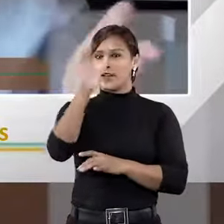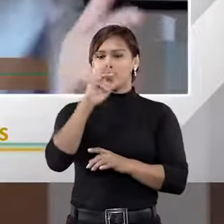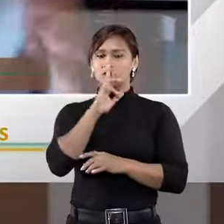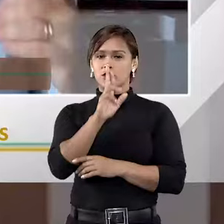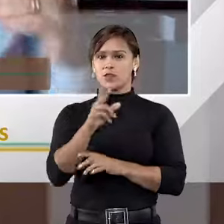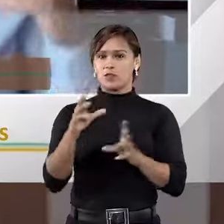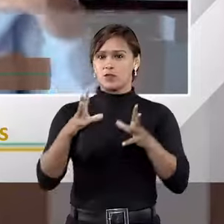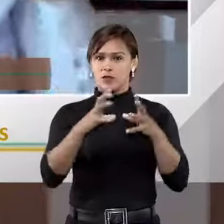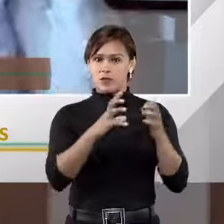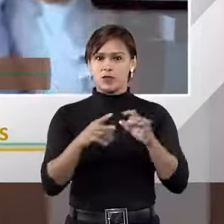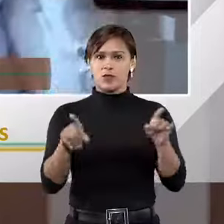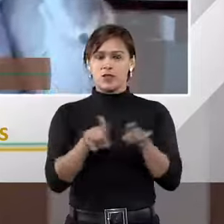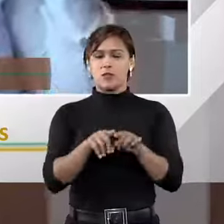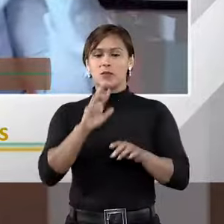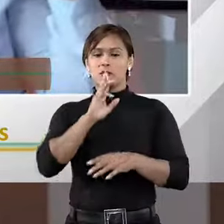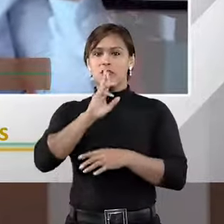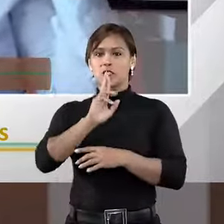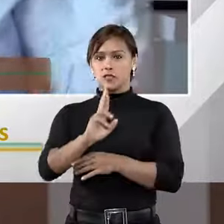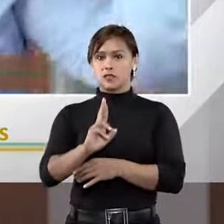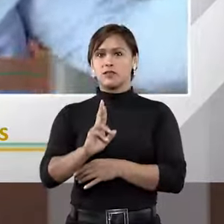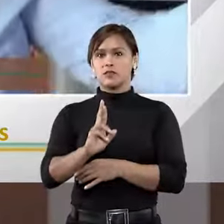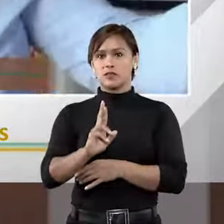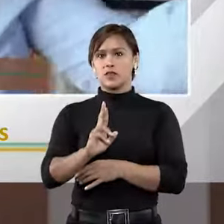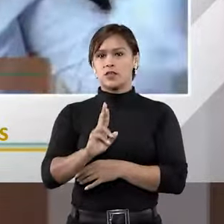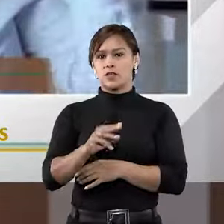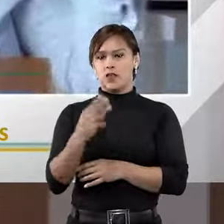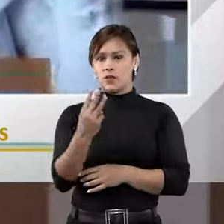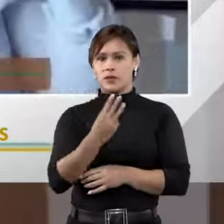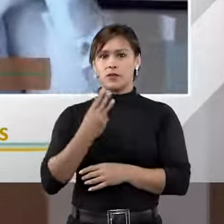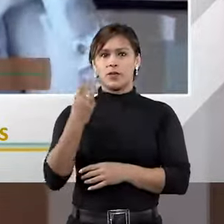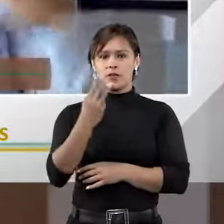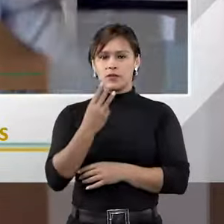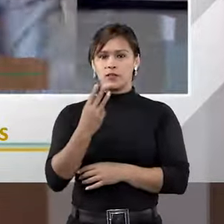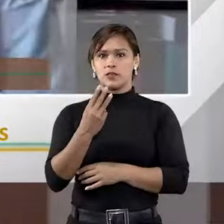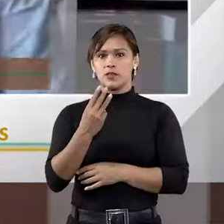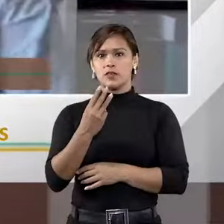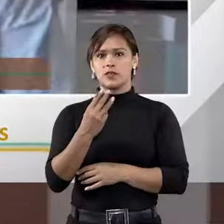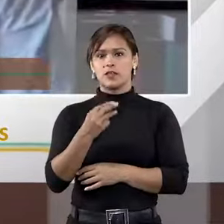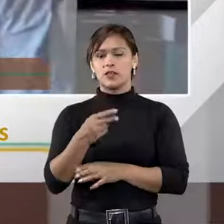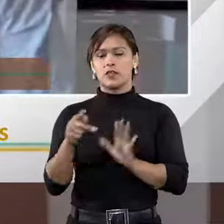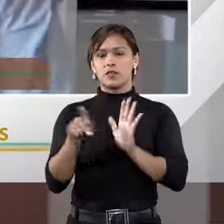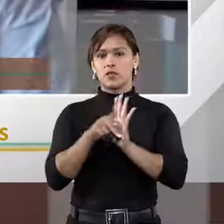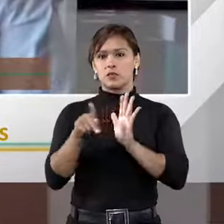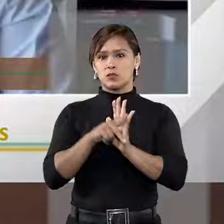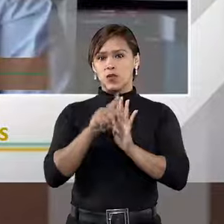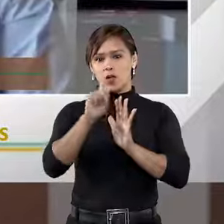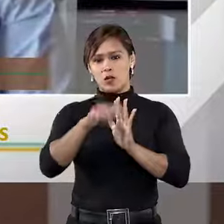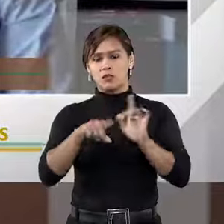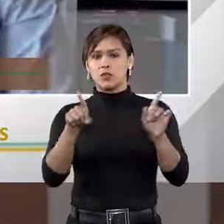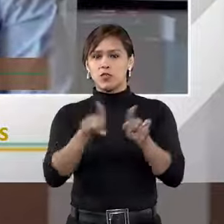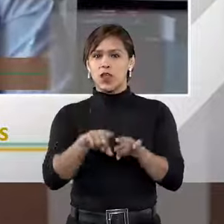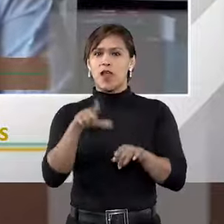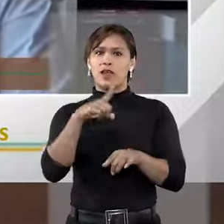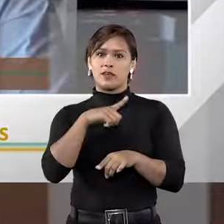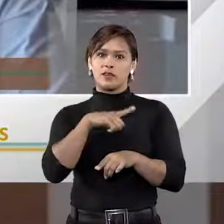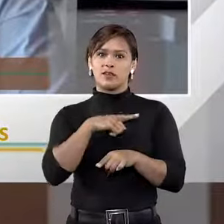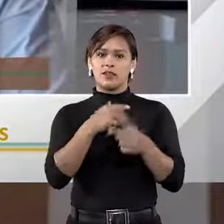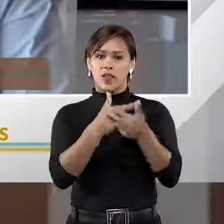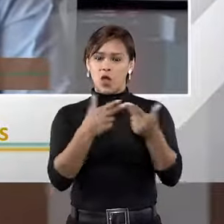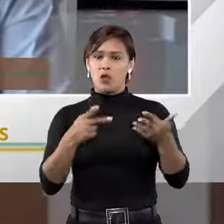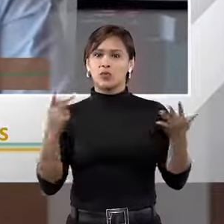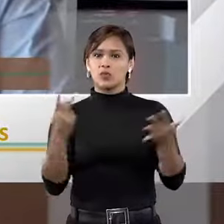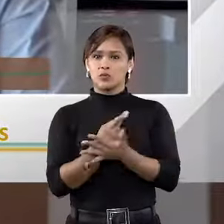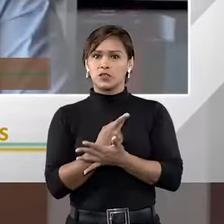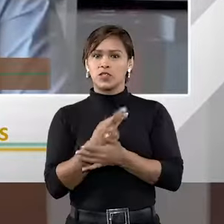disso, quer dizer, além da solução por terceiro, além da solução pelos próprios litigantes, ainda há casos